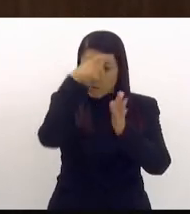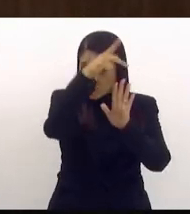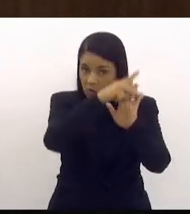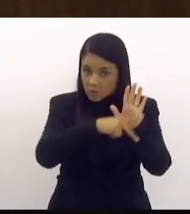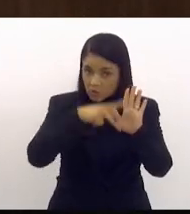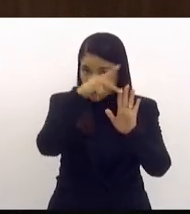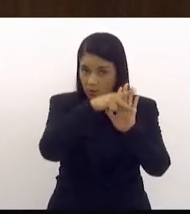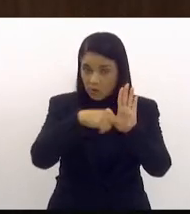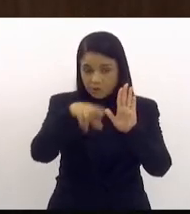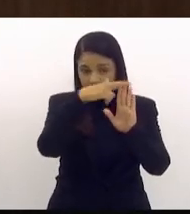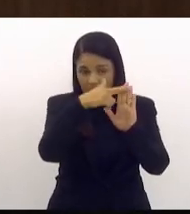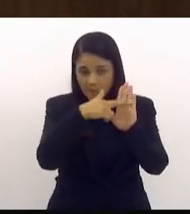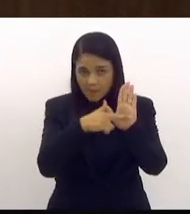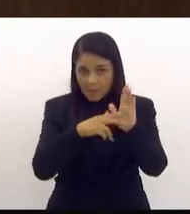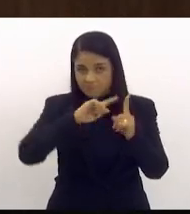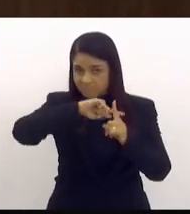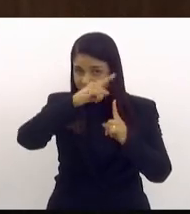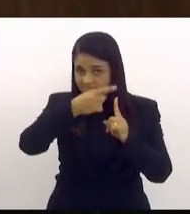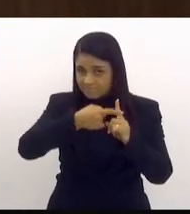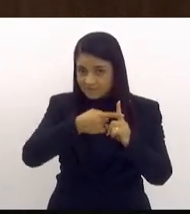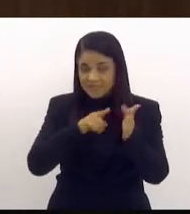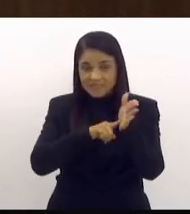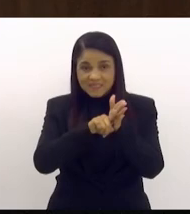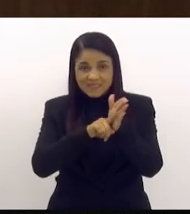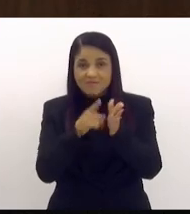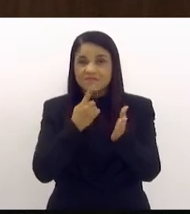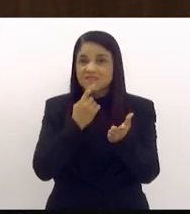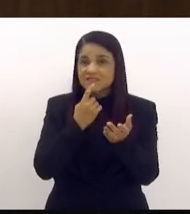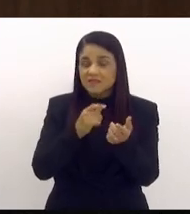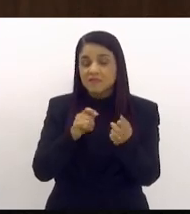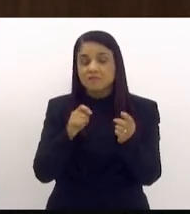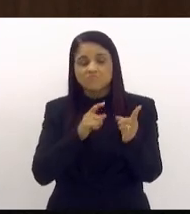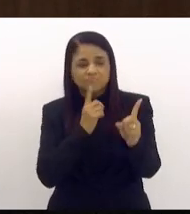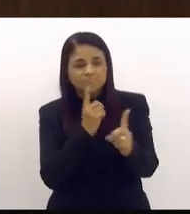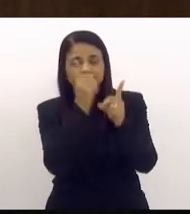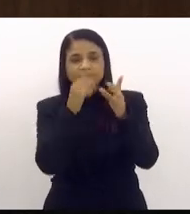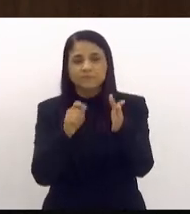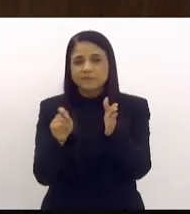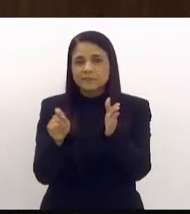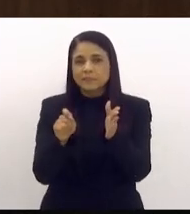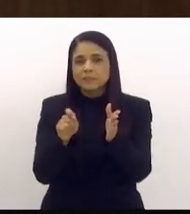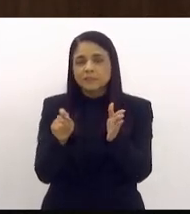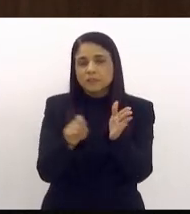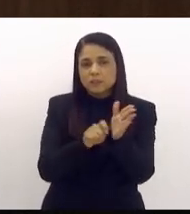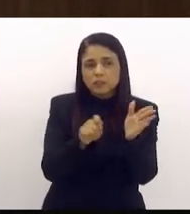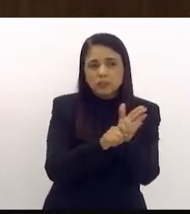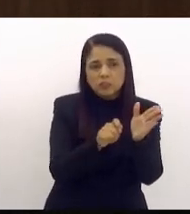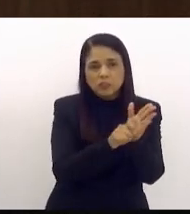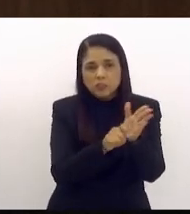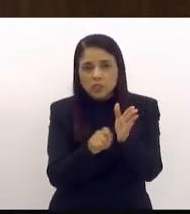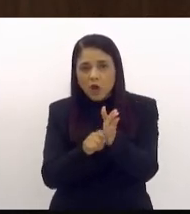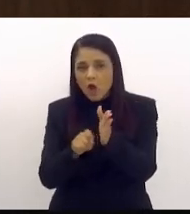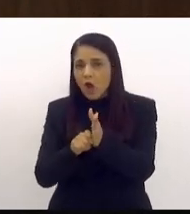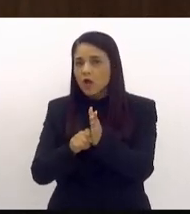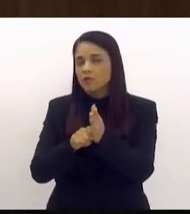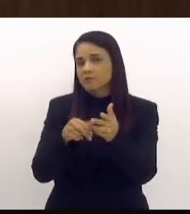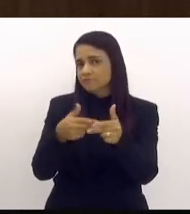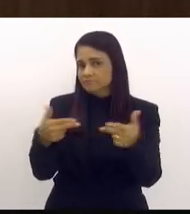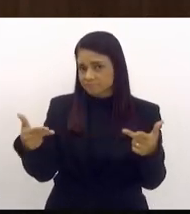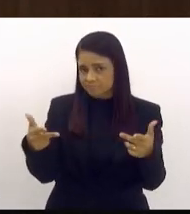padrão de pré-natal o exame de sangue para detectar o uso de drogas lícitas e ilícitas da autoprovidência,